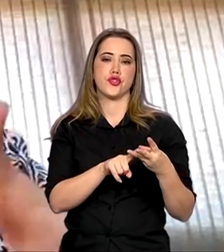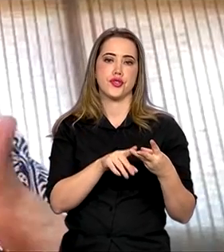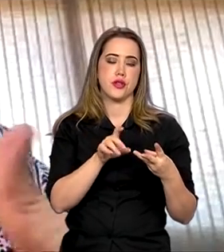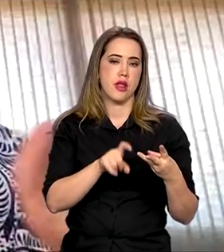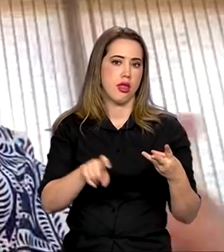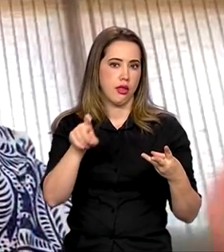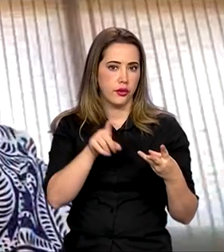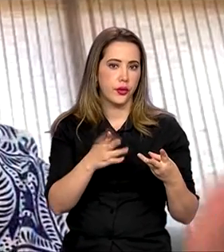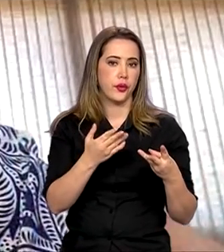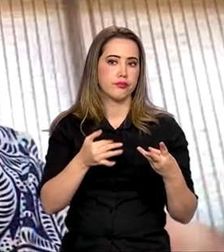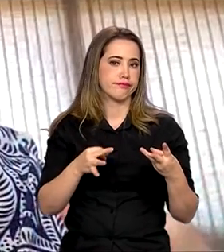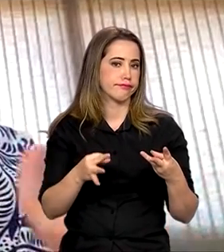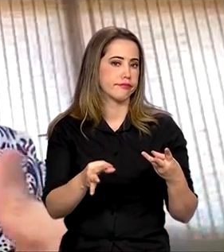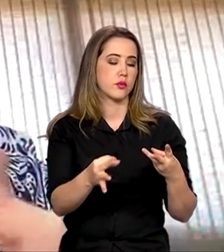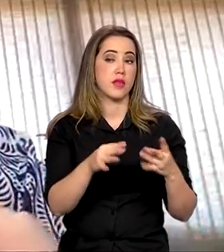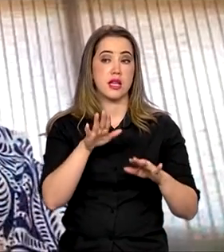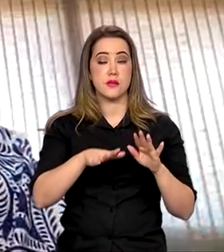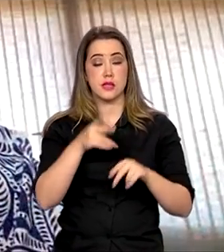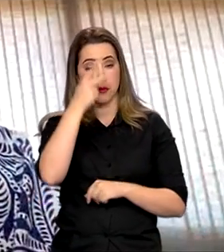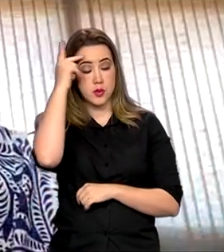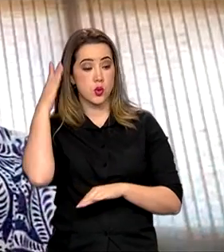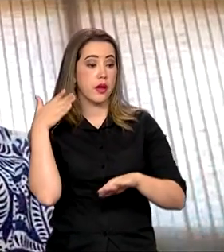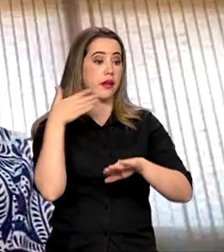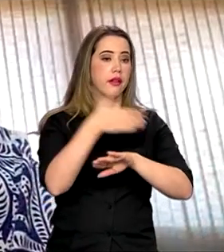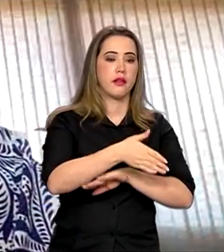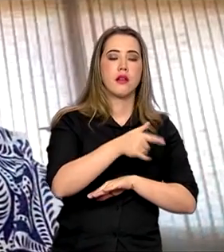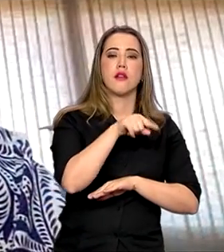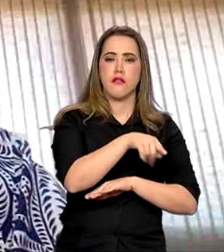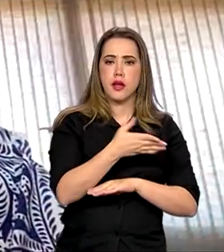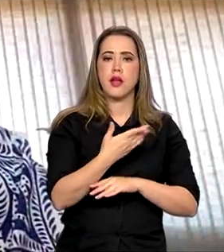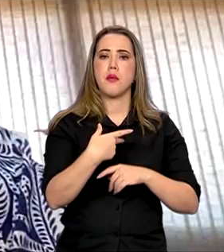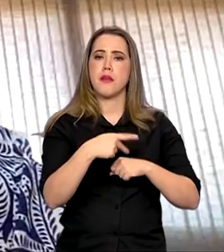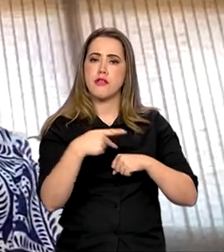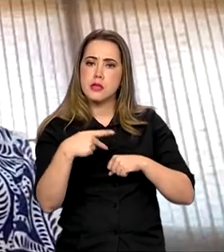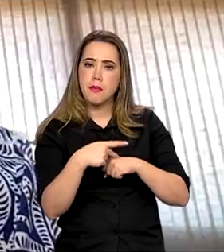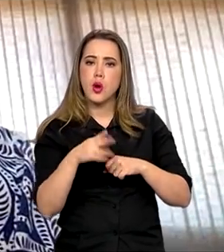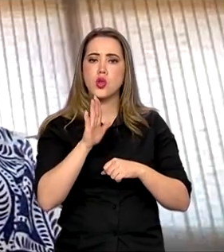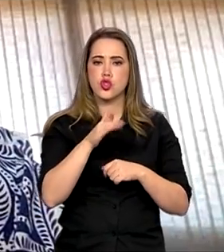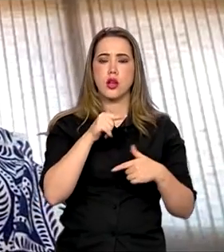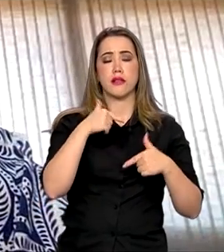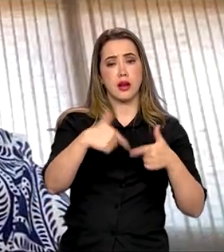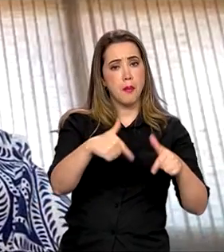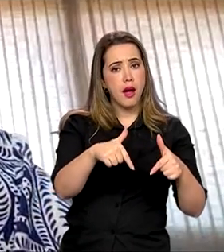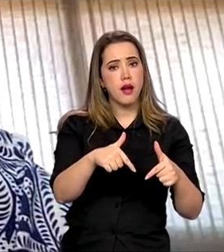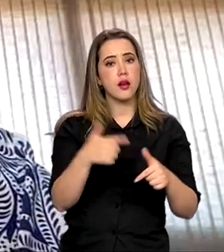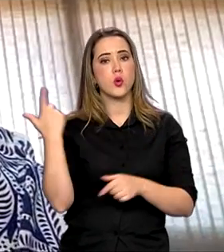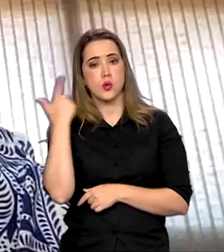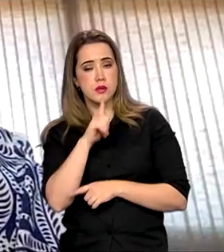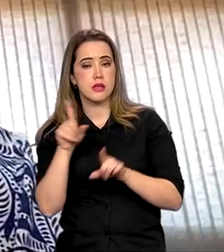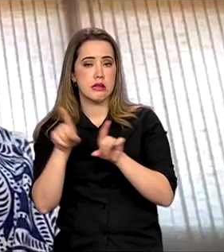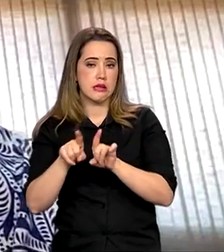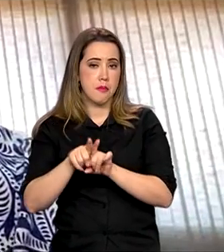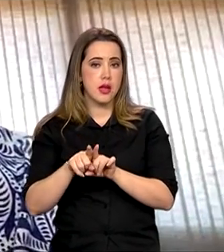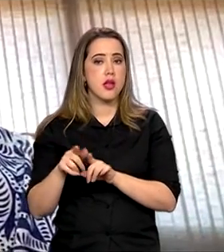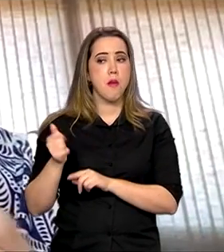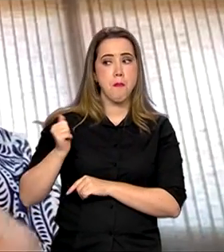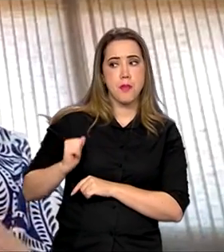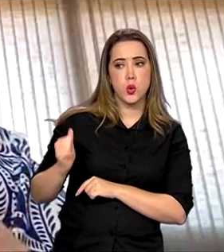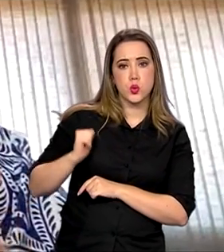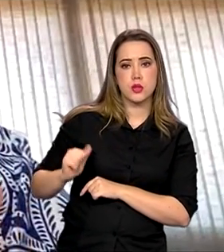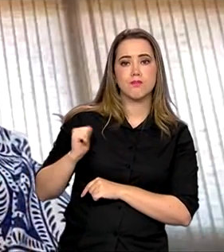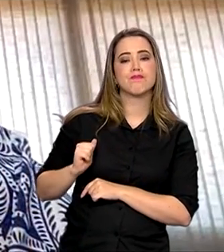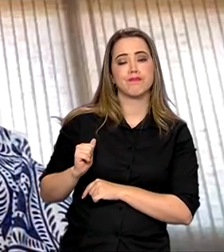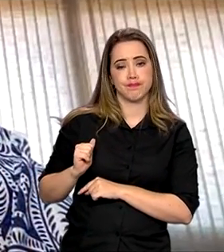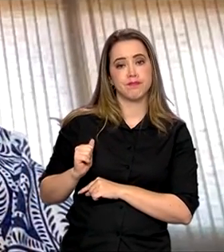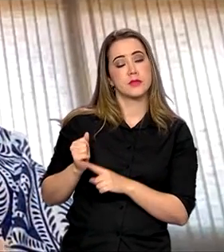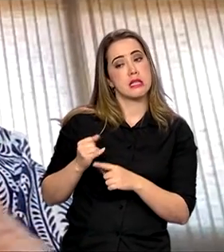muitos dos profissionais que vêm fazer pós-graduação já têm um vínculo empregatício, mas que eles possam ser beneficiados também com a bolsa, caso haja